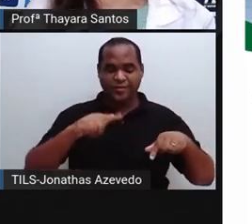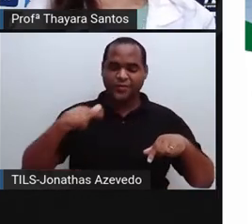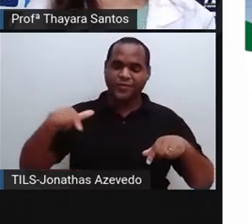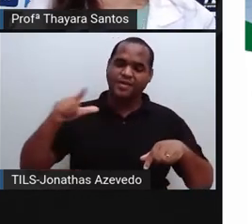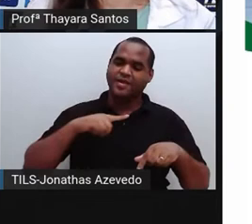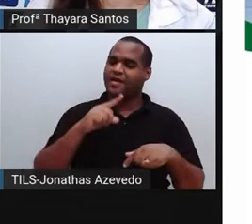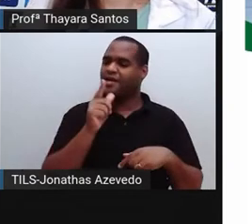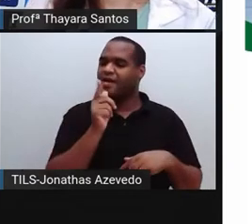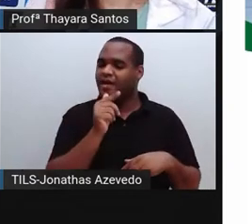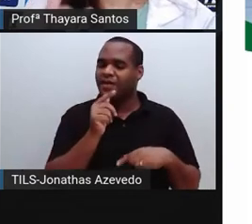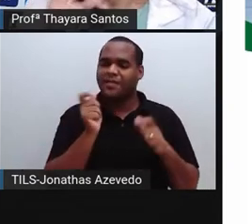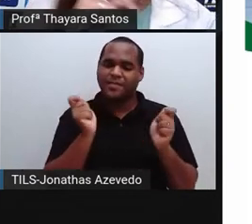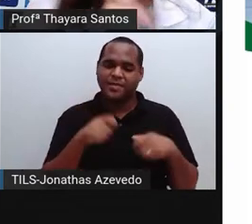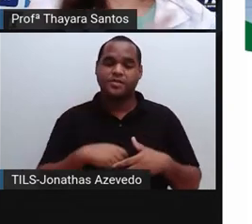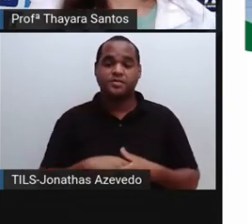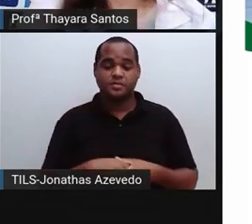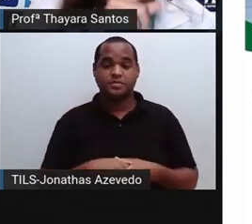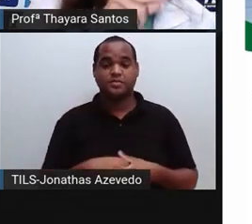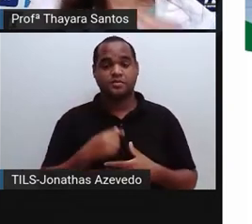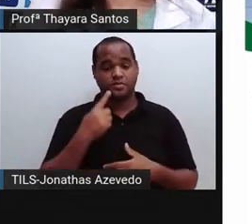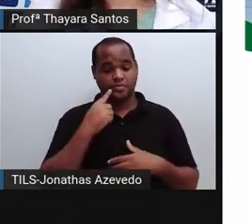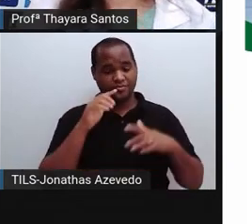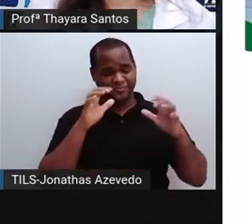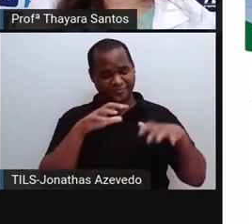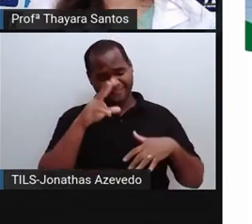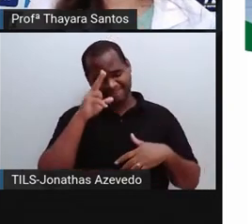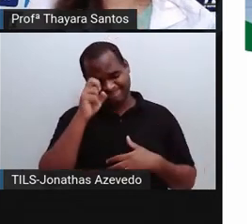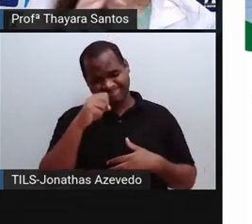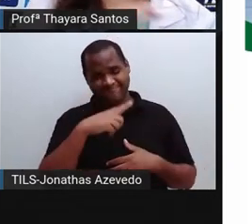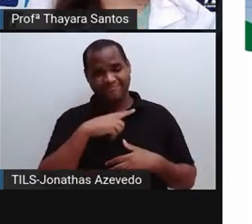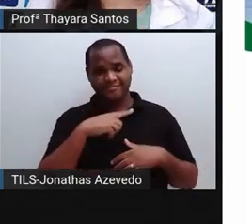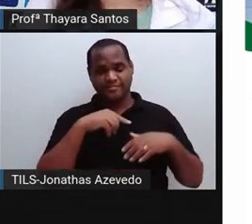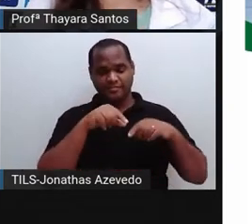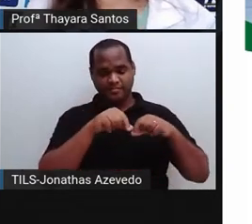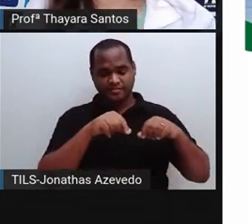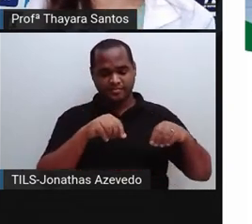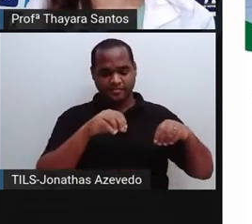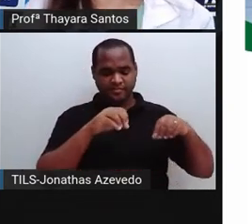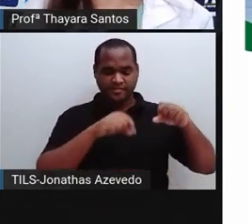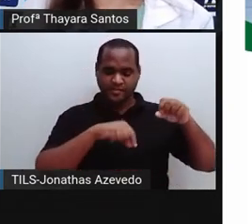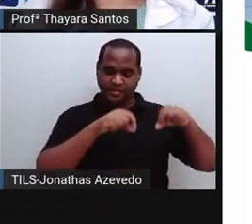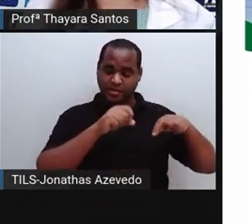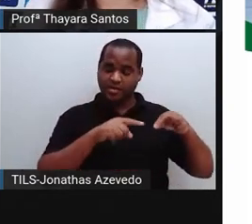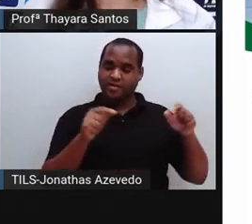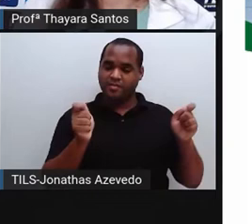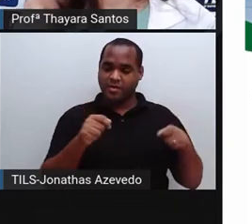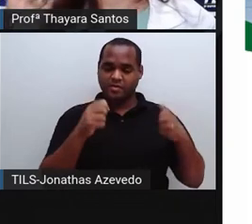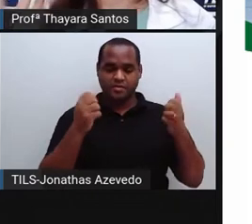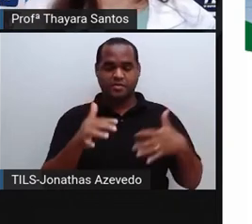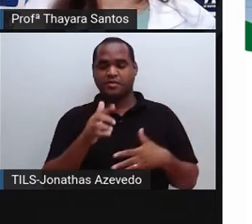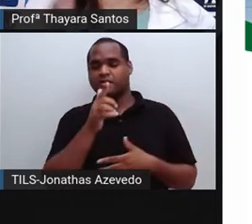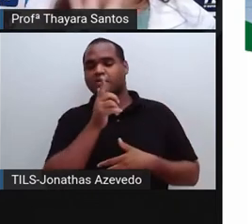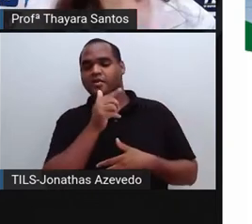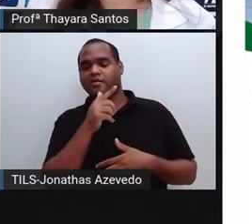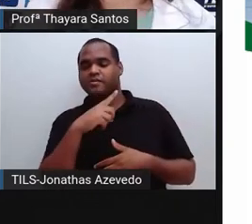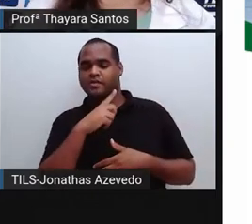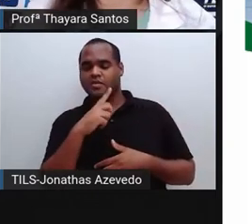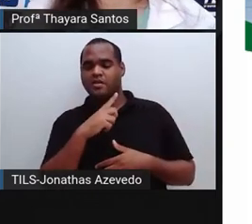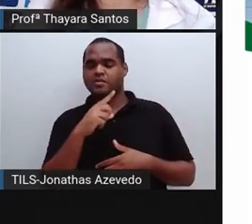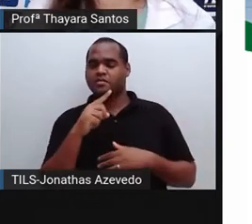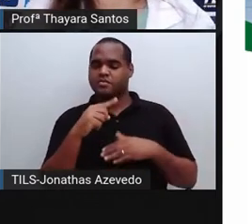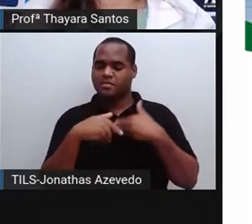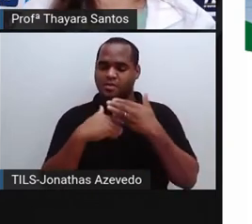lençóis triáticos. Então, precipitou, infiltrou, uma parte vai ser infiltrada, a outra parte vai